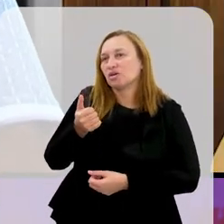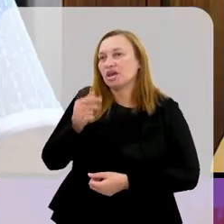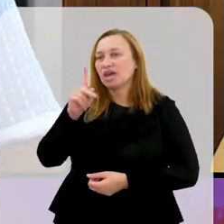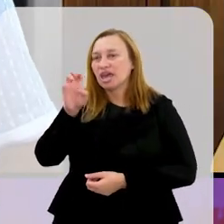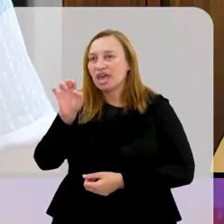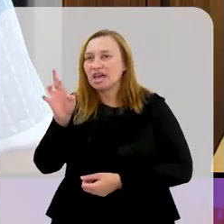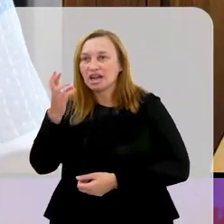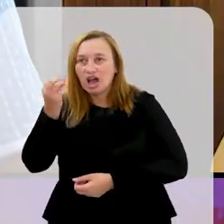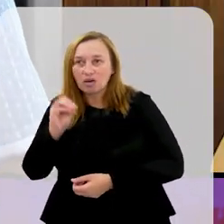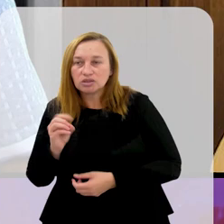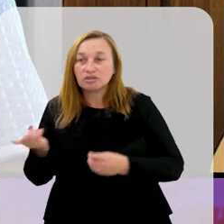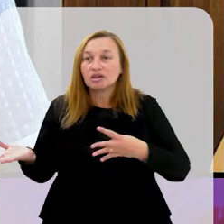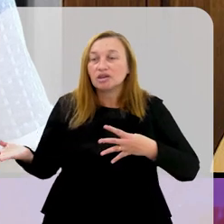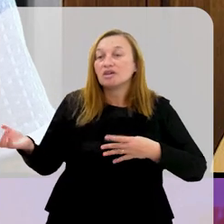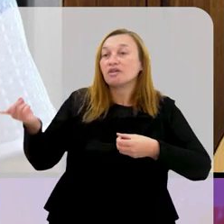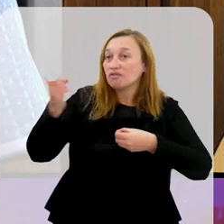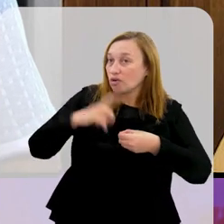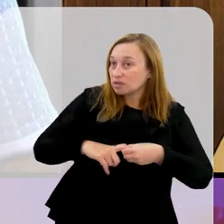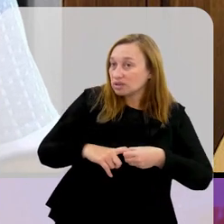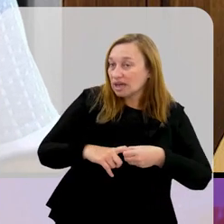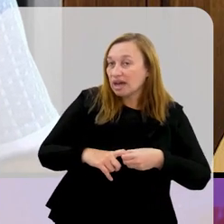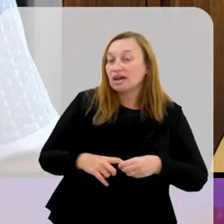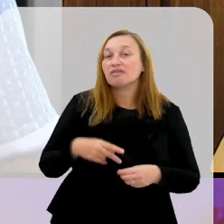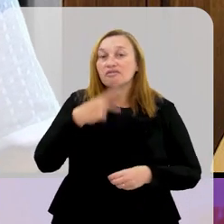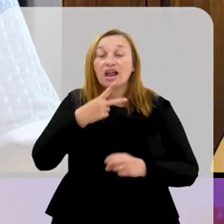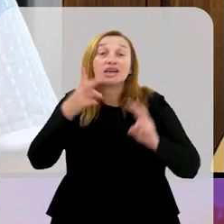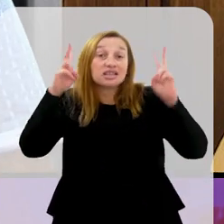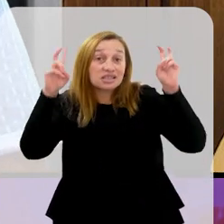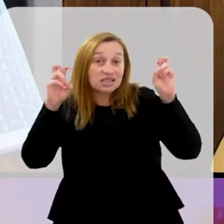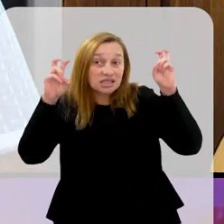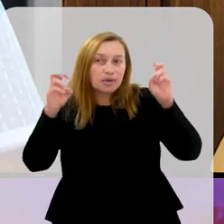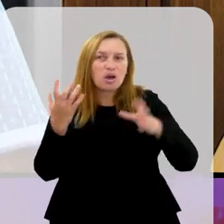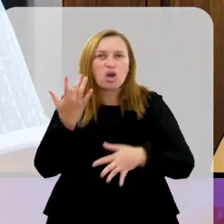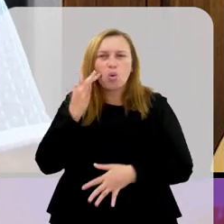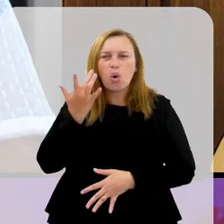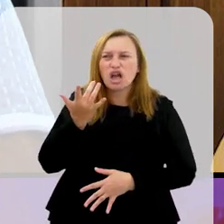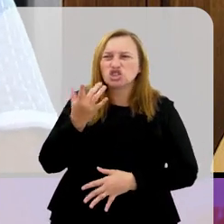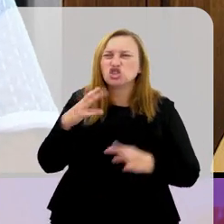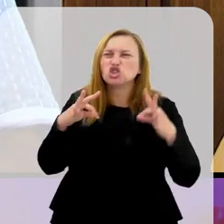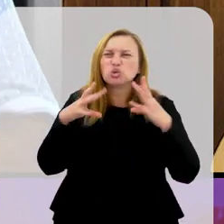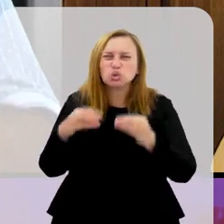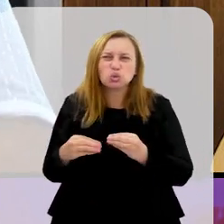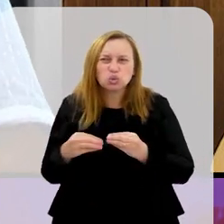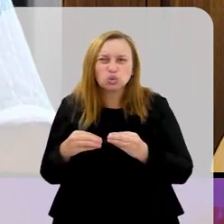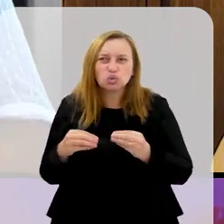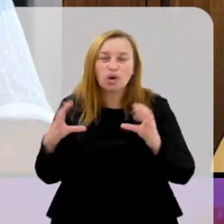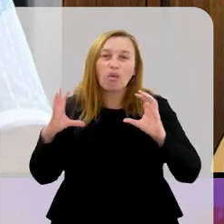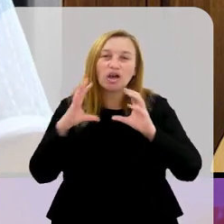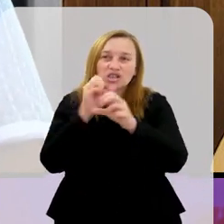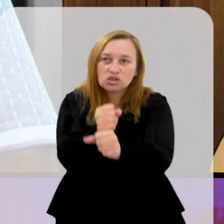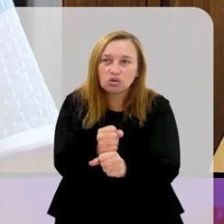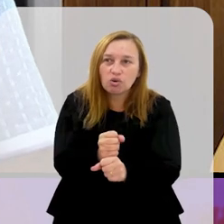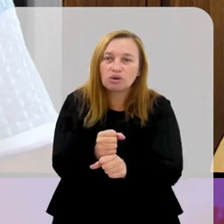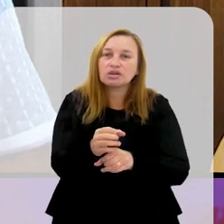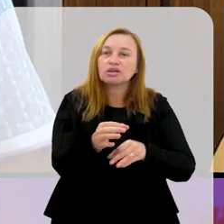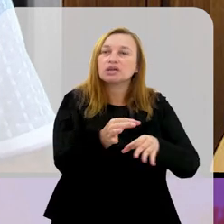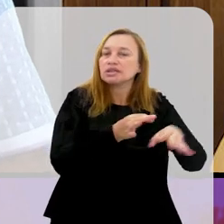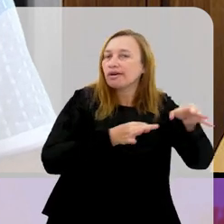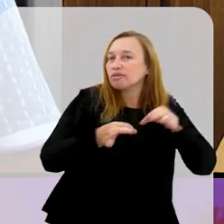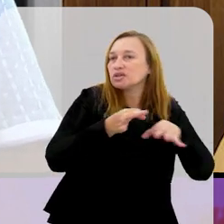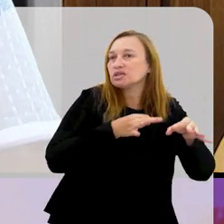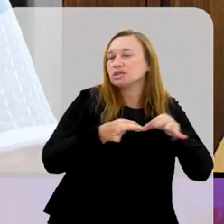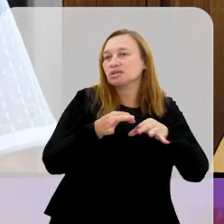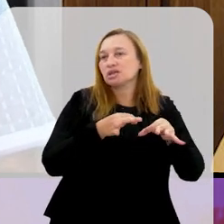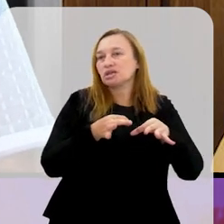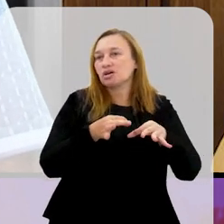a pouquinho, Heraldo, a gente vai voltar na segunda parte do Arena Esportiva, ainda sobre este tema e eu acho que isso tudo é um somatório